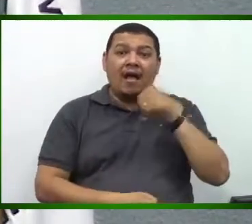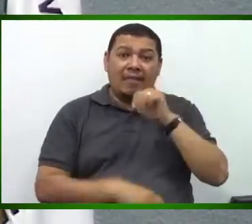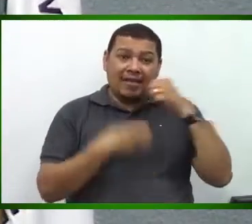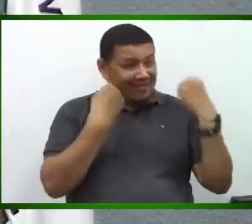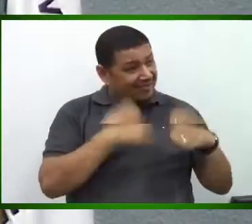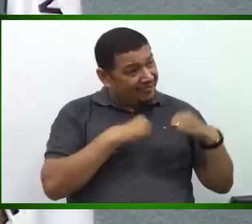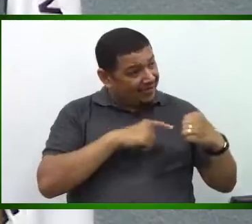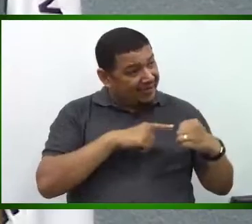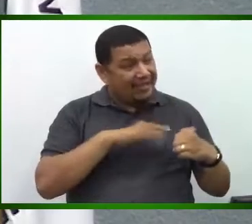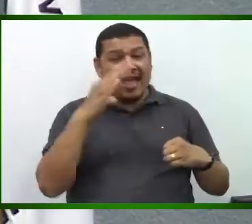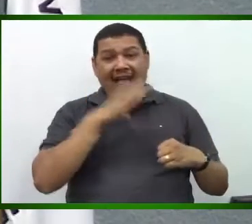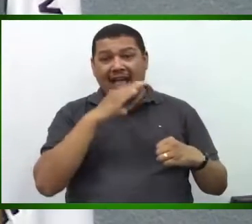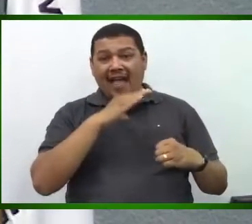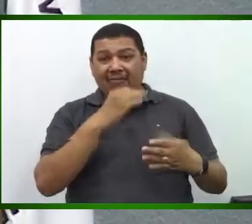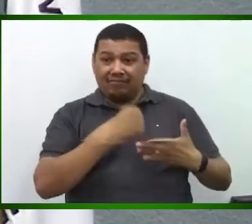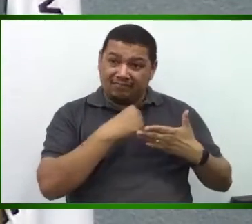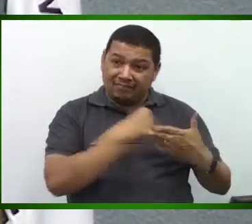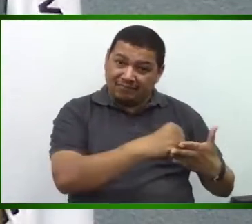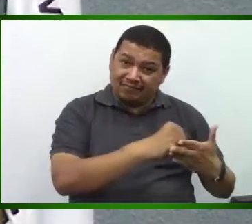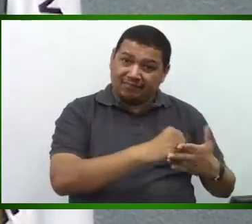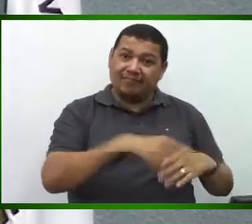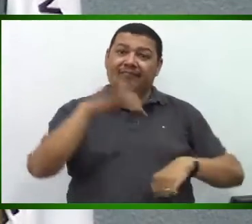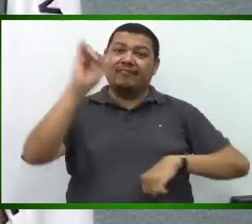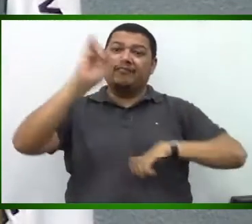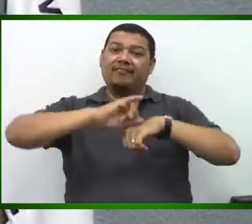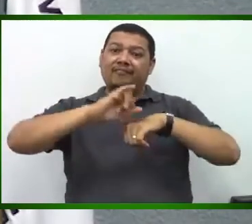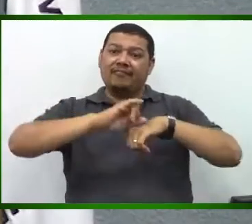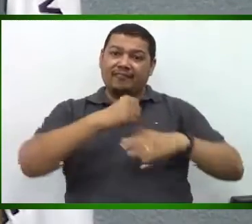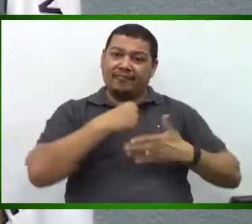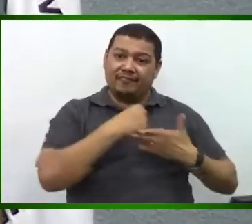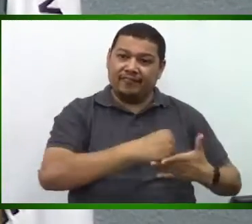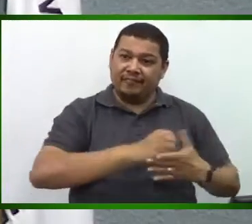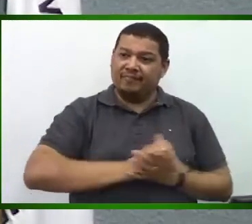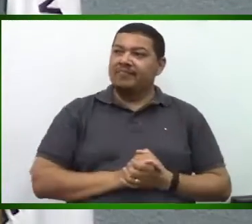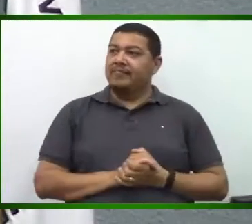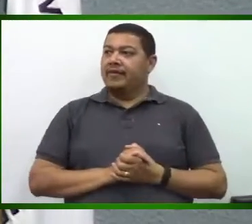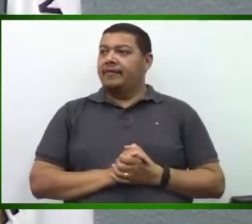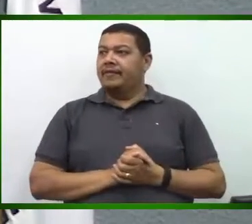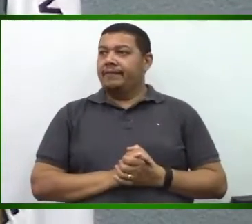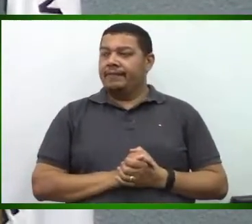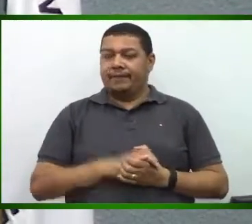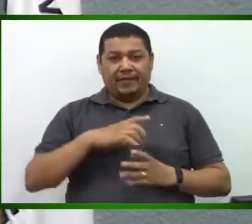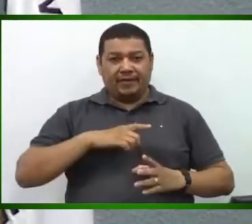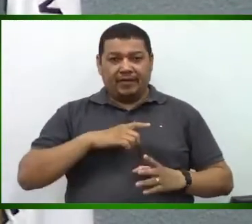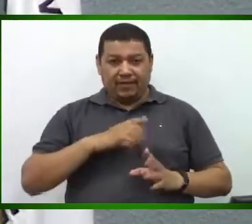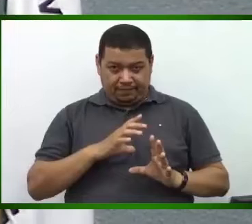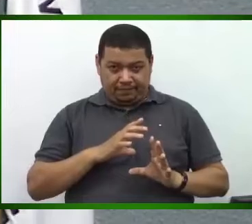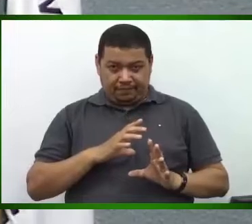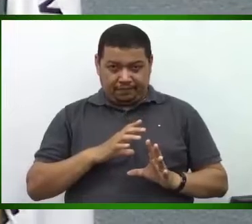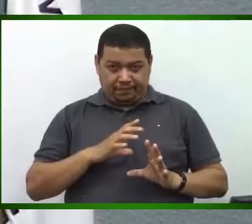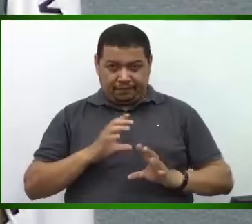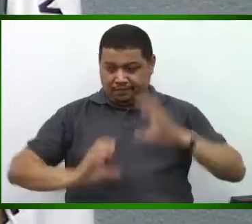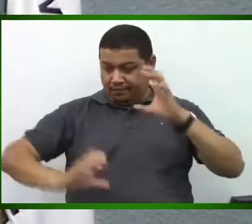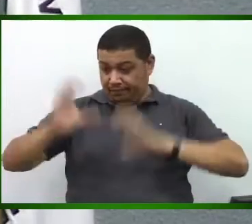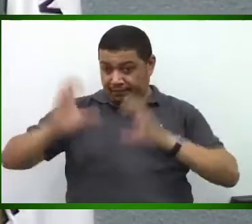necessitam desse atendimento. Então, eu vejo que uma briga pessoal